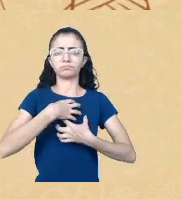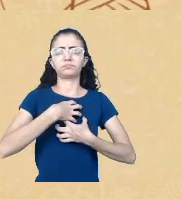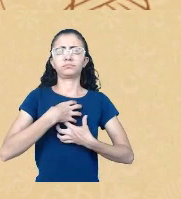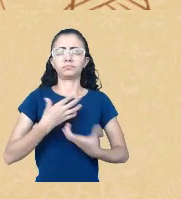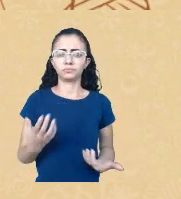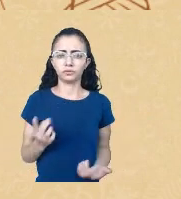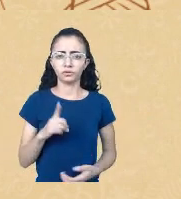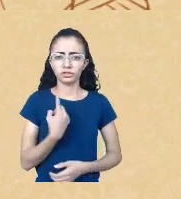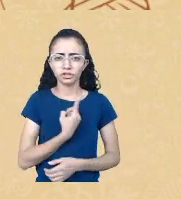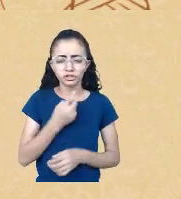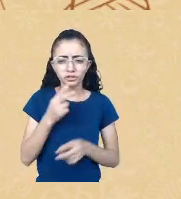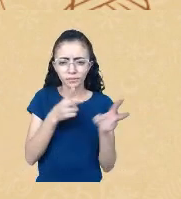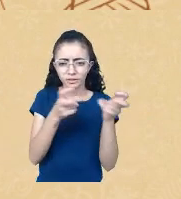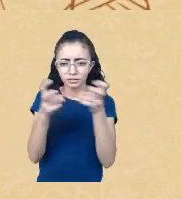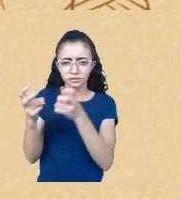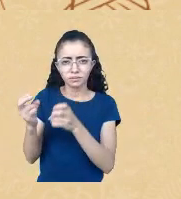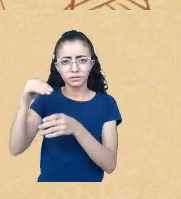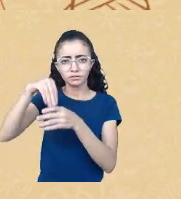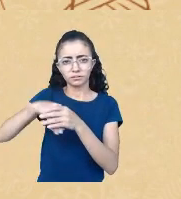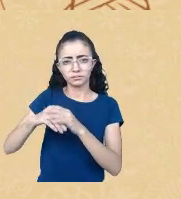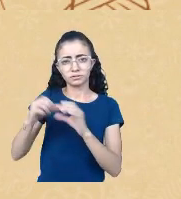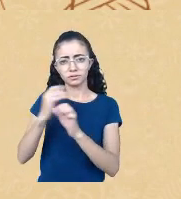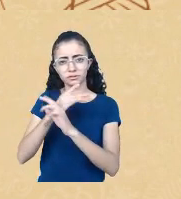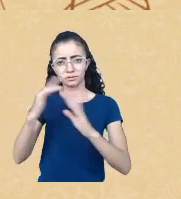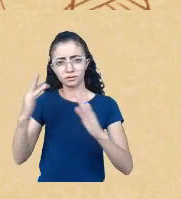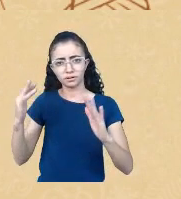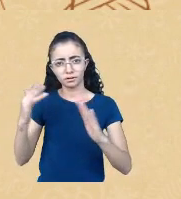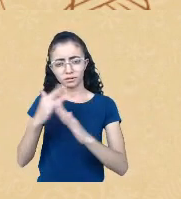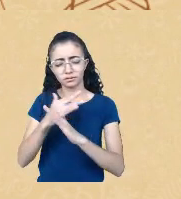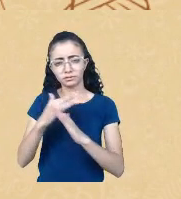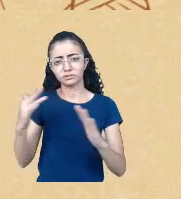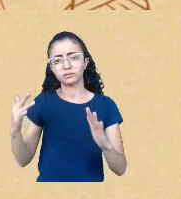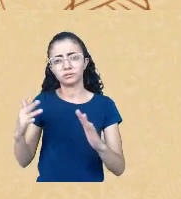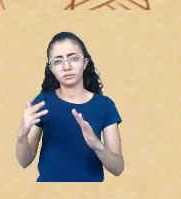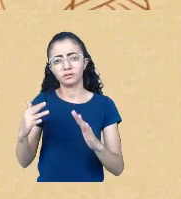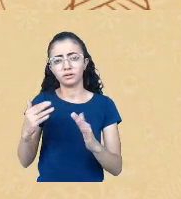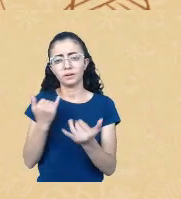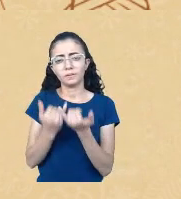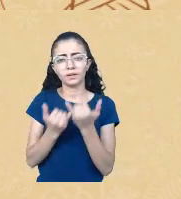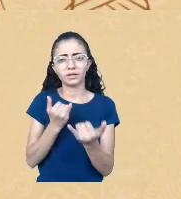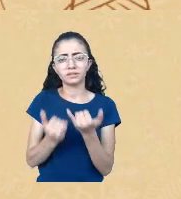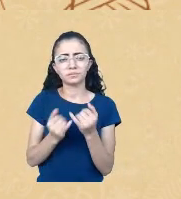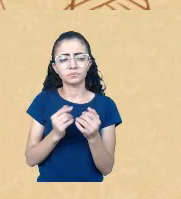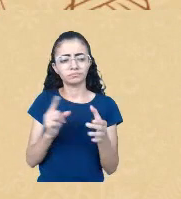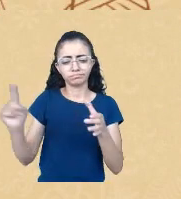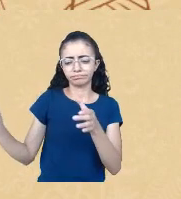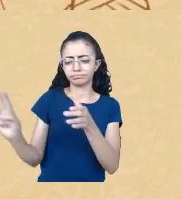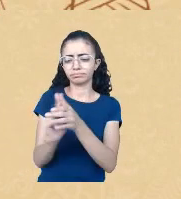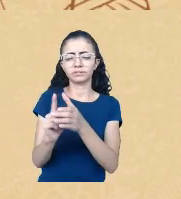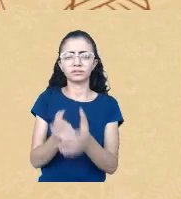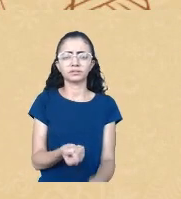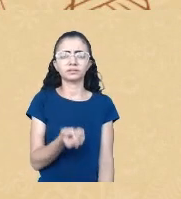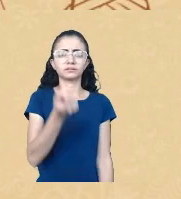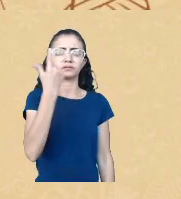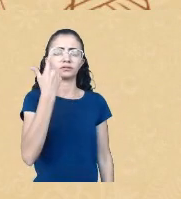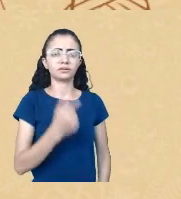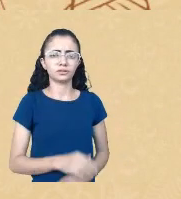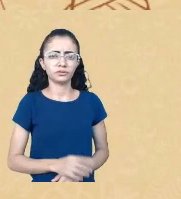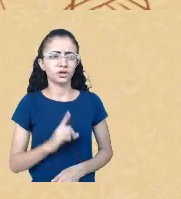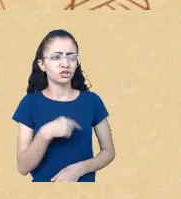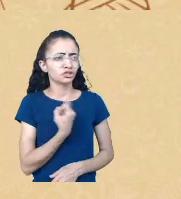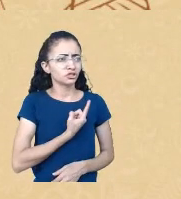isso parte desse lugar, né, de nos colocar como estrangeiros como fora do nosso lugar estando, né, na nossa própria